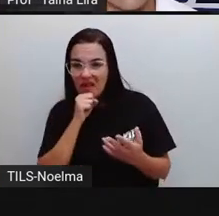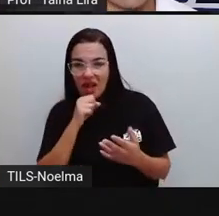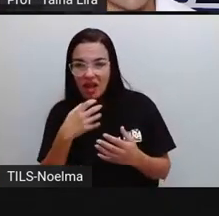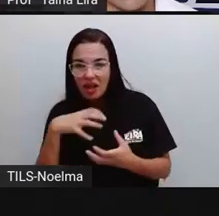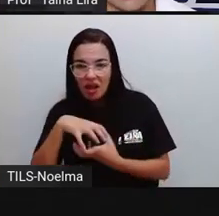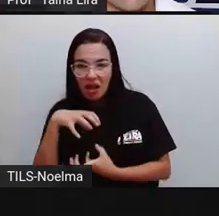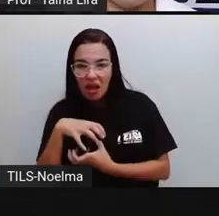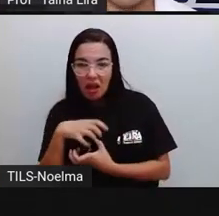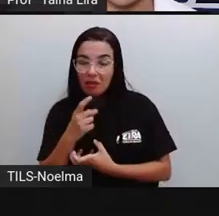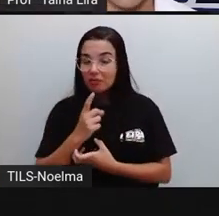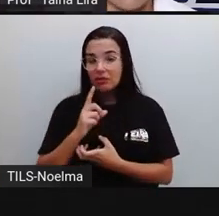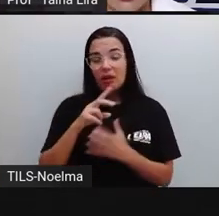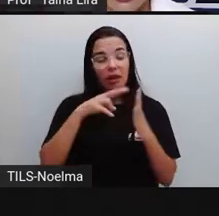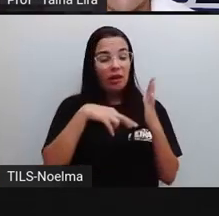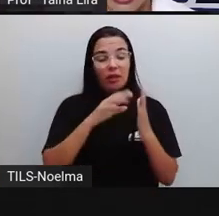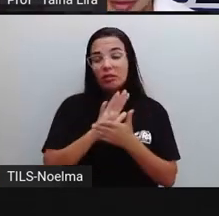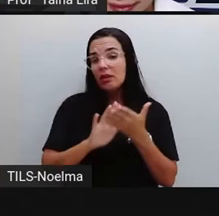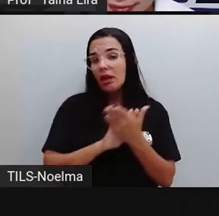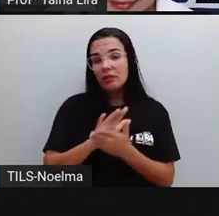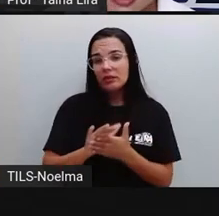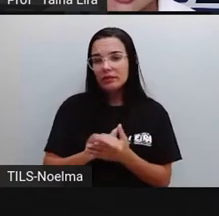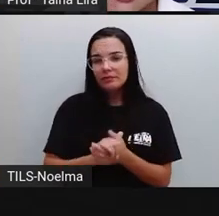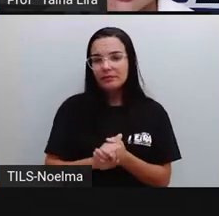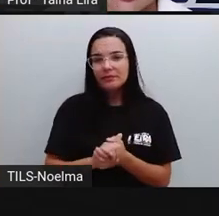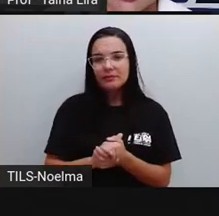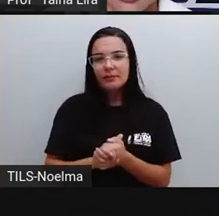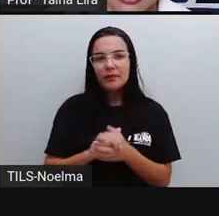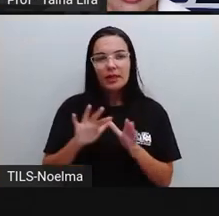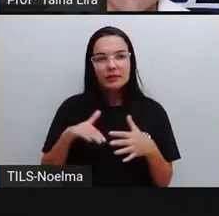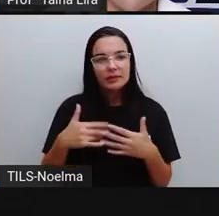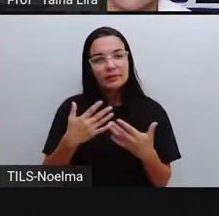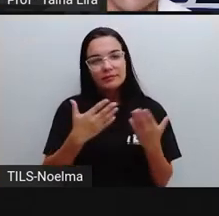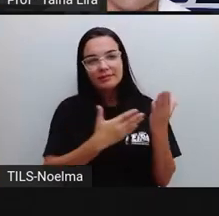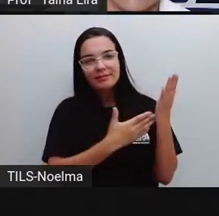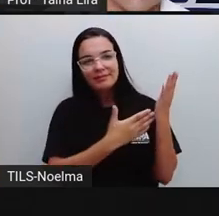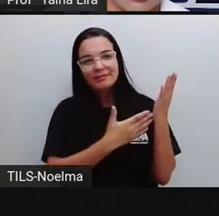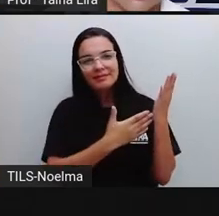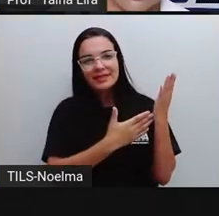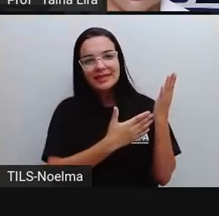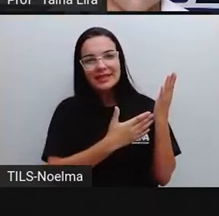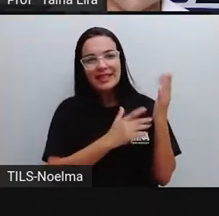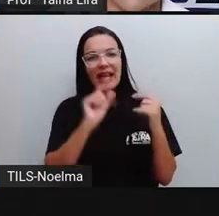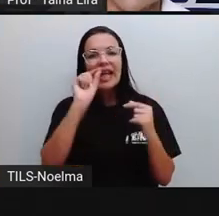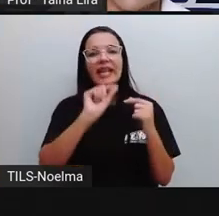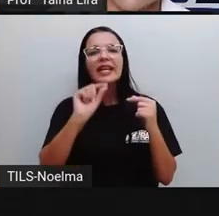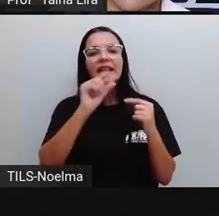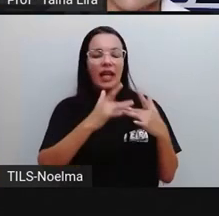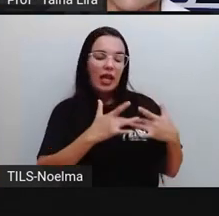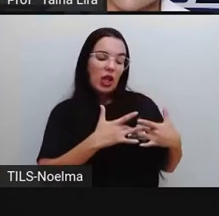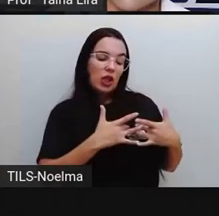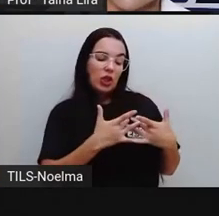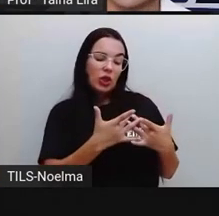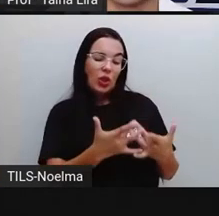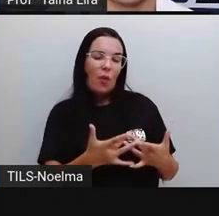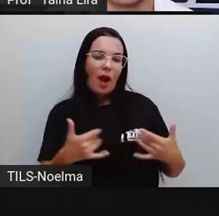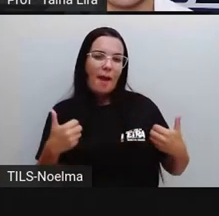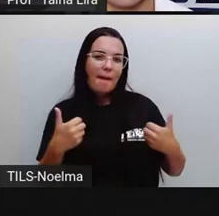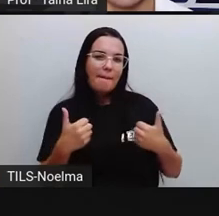para ela? Não serve, tá? Então, olha lá a mensagem, né? E